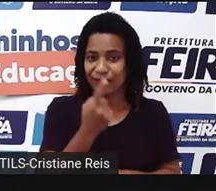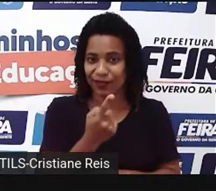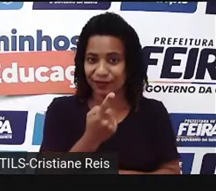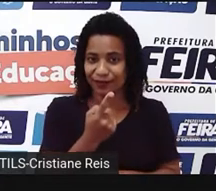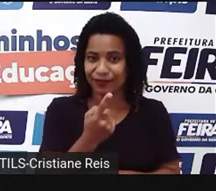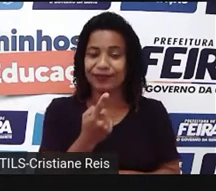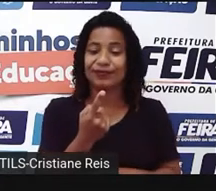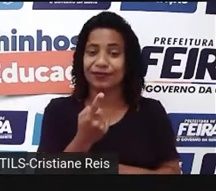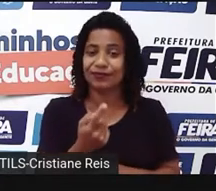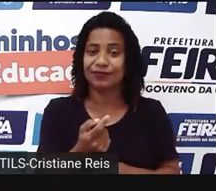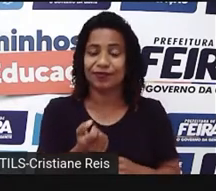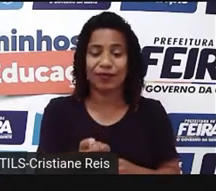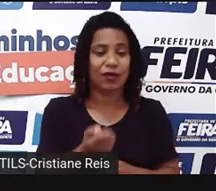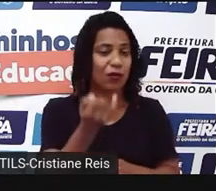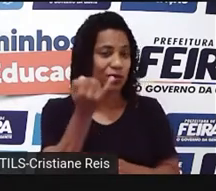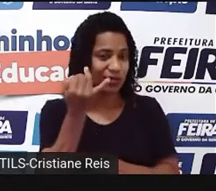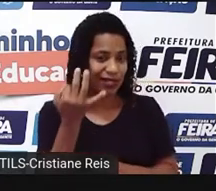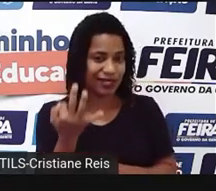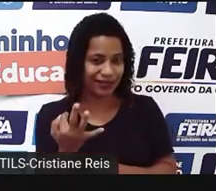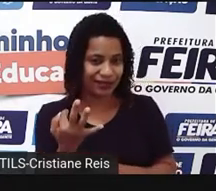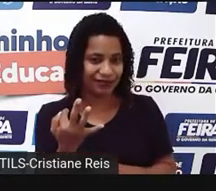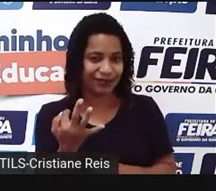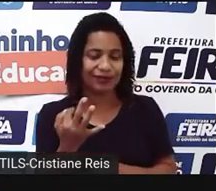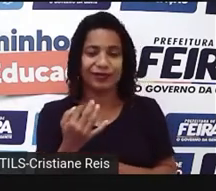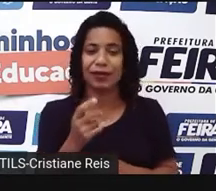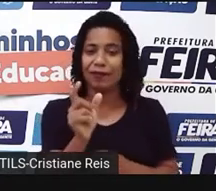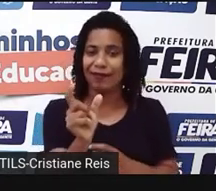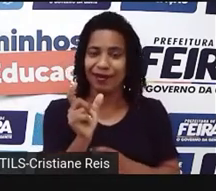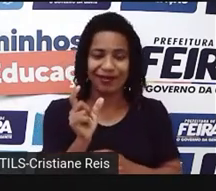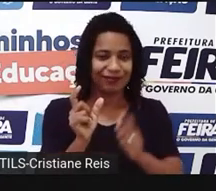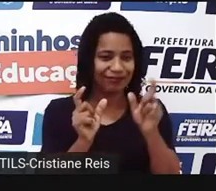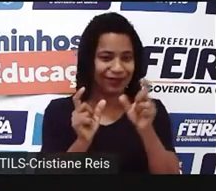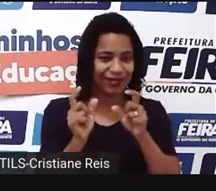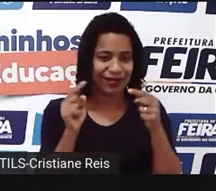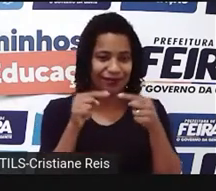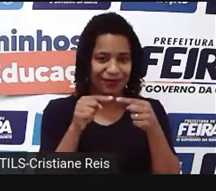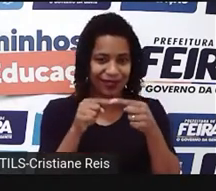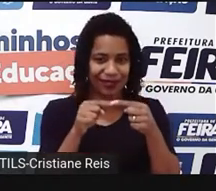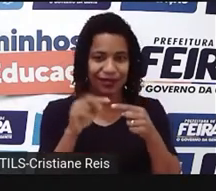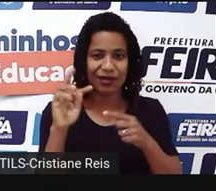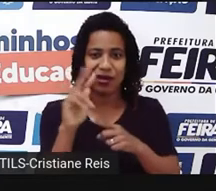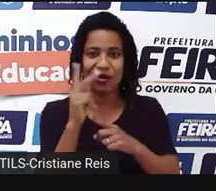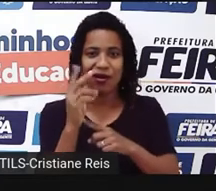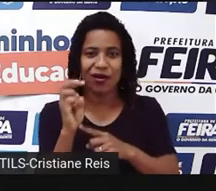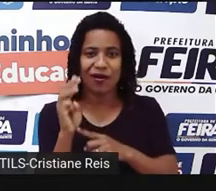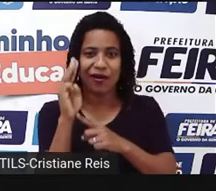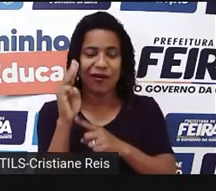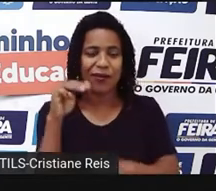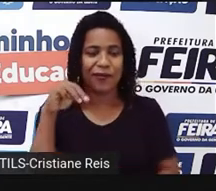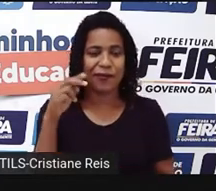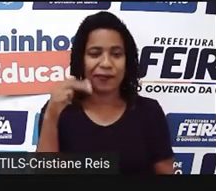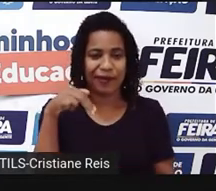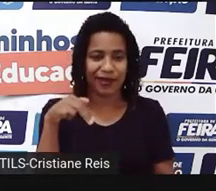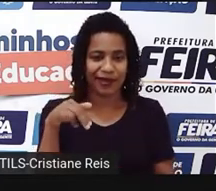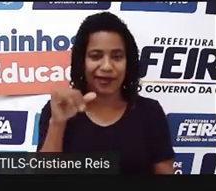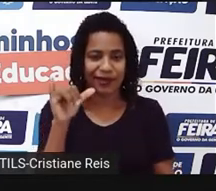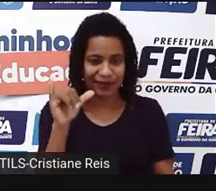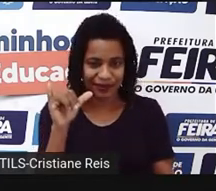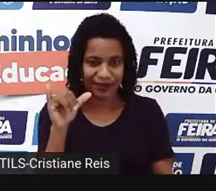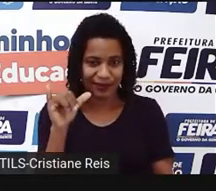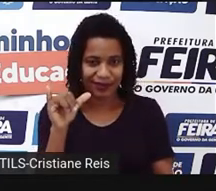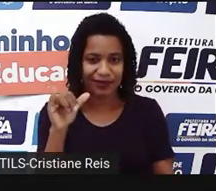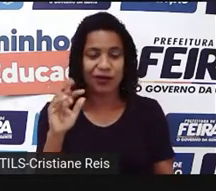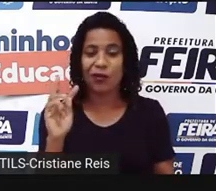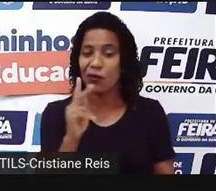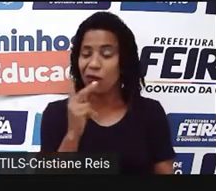quantifiers, né? As expressões que indicam quantidade. How many, ou simplesmente man. How